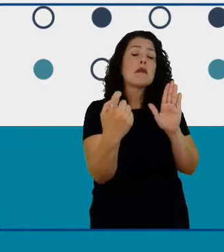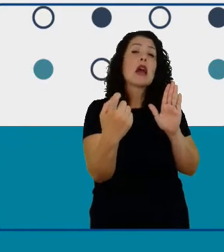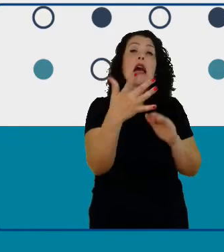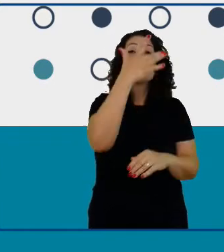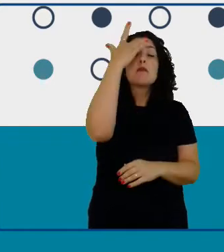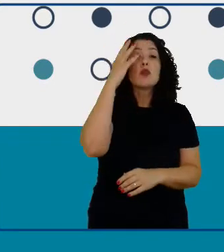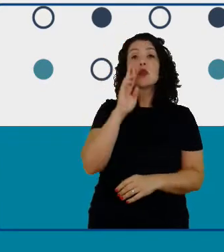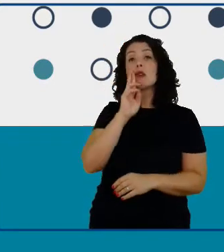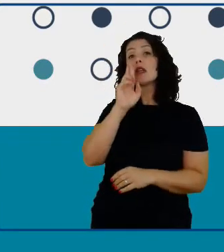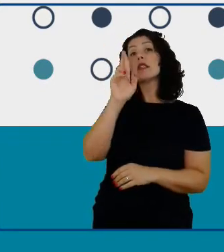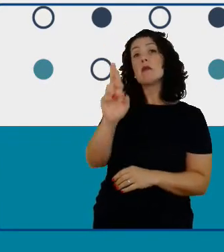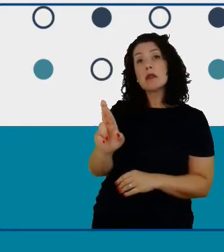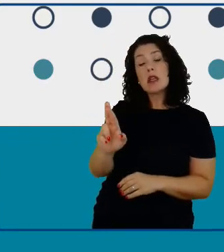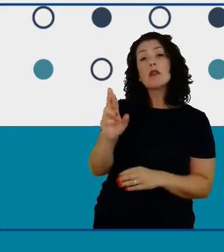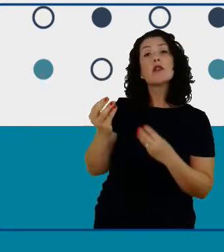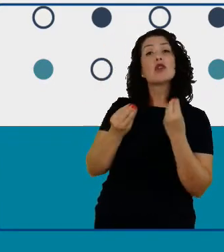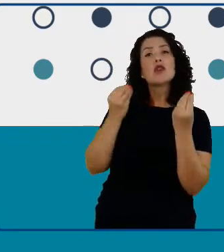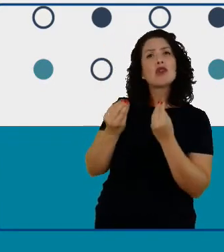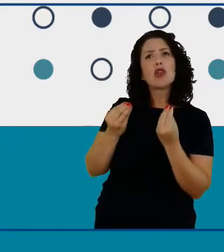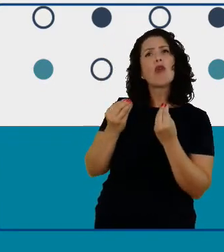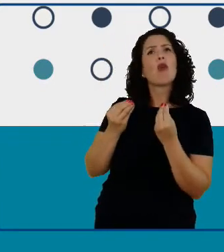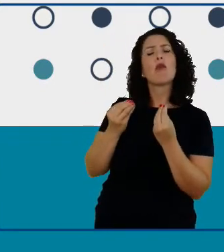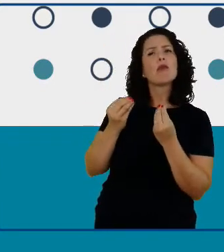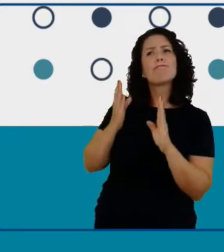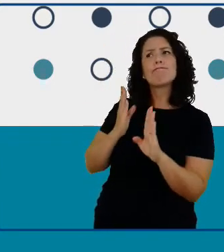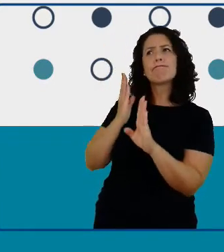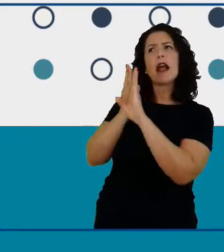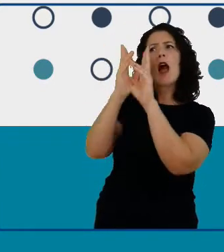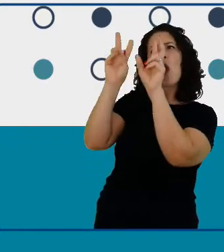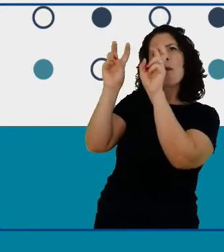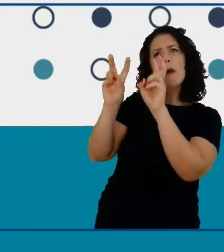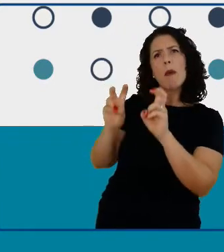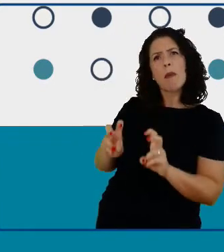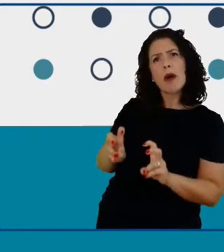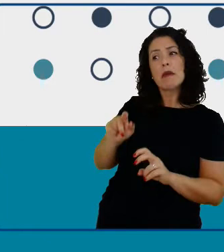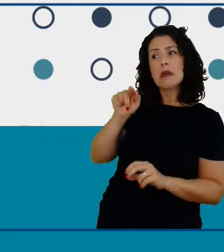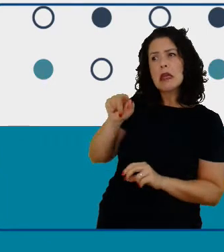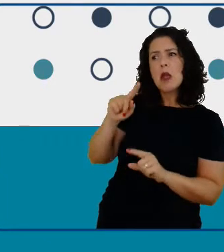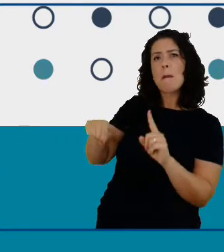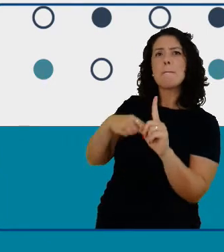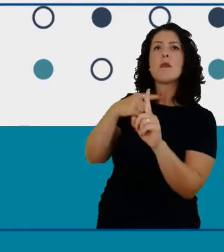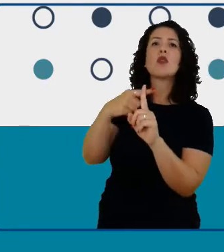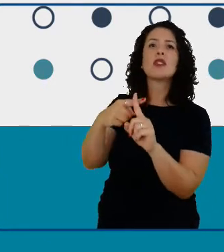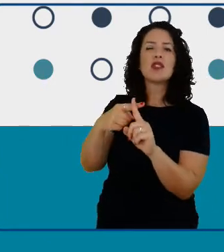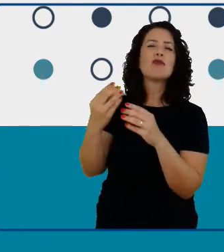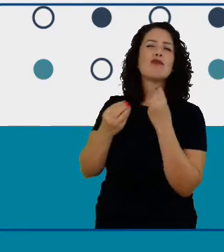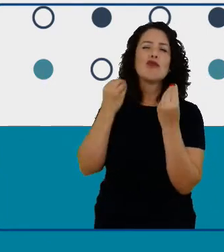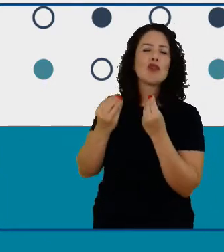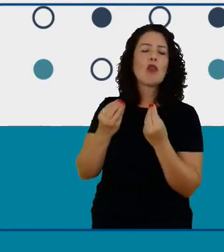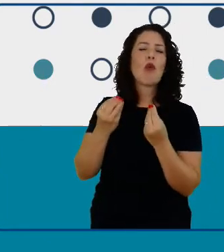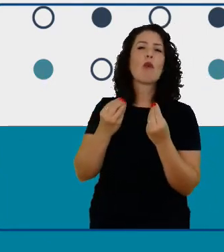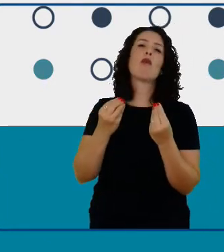identificaram esses últimos tópicos que foram muito positivos sobre as atividades de mão na massa